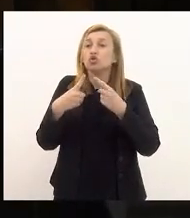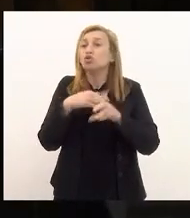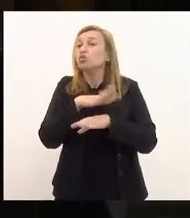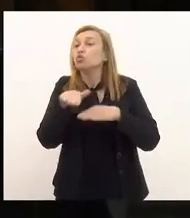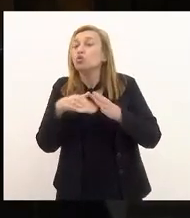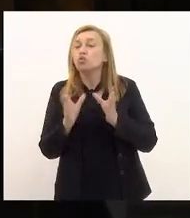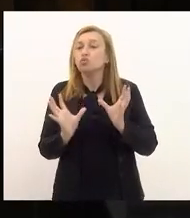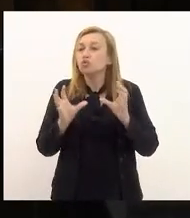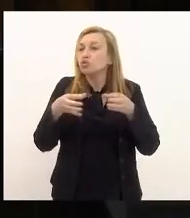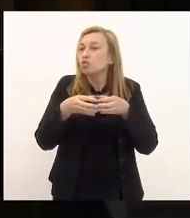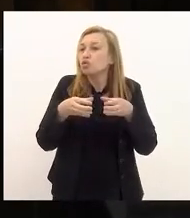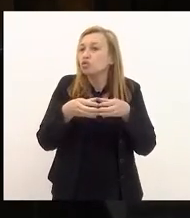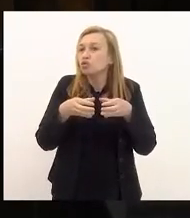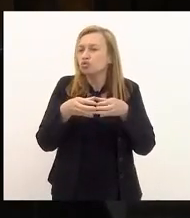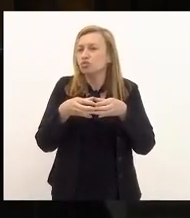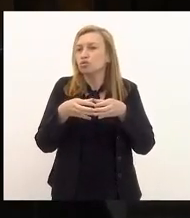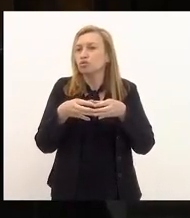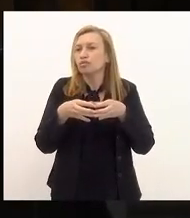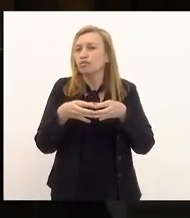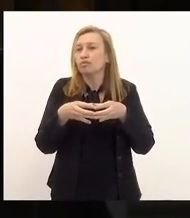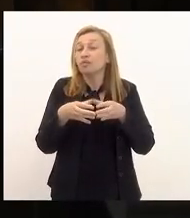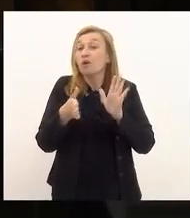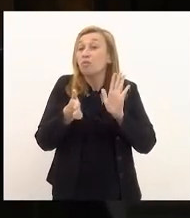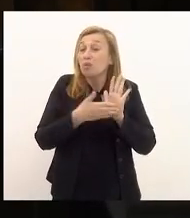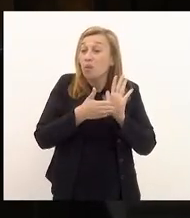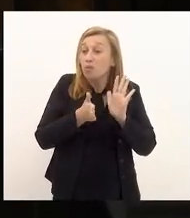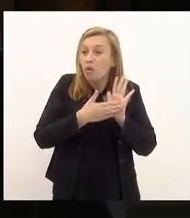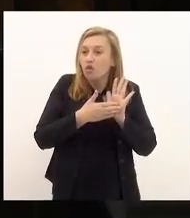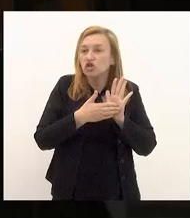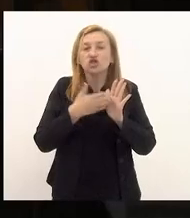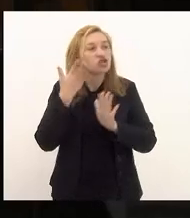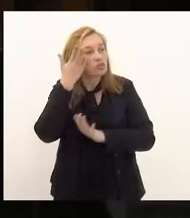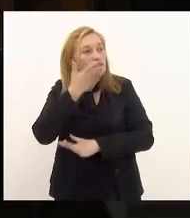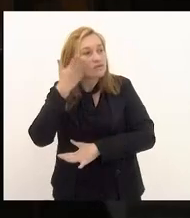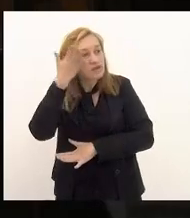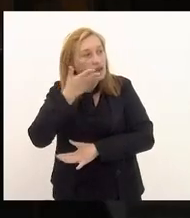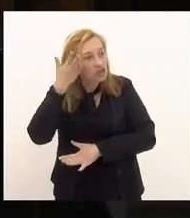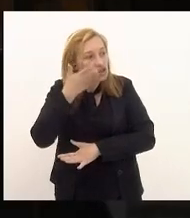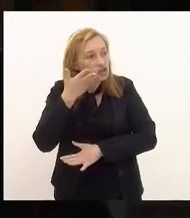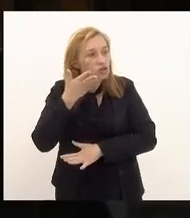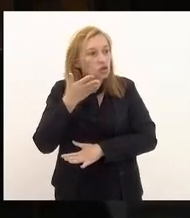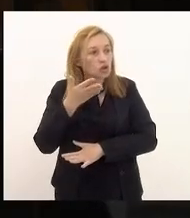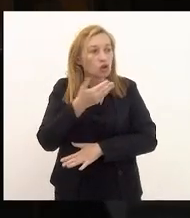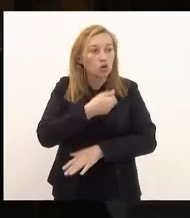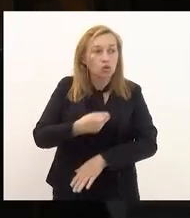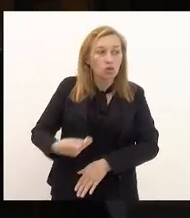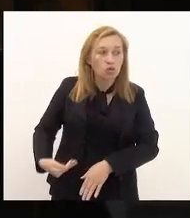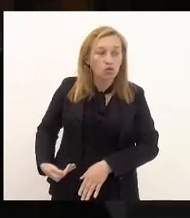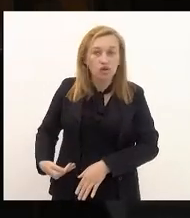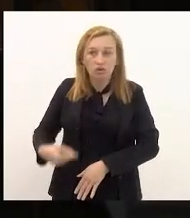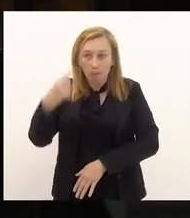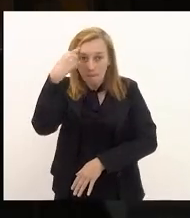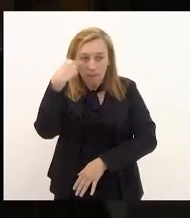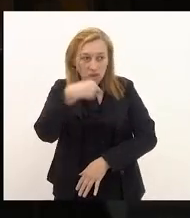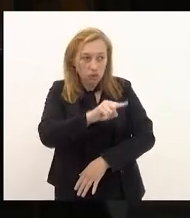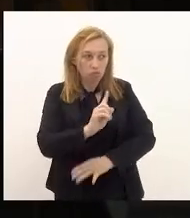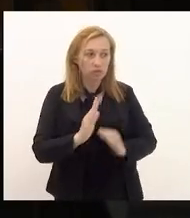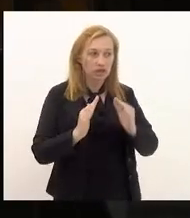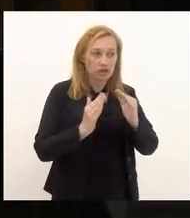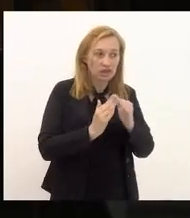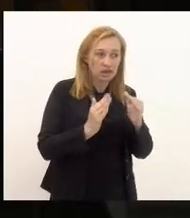conjunto de propostas de mensagens que o governo mandou para casa